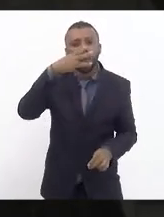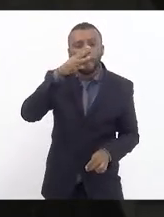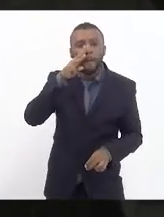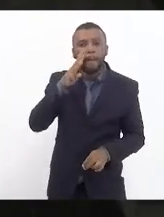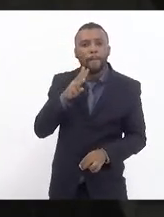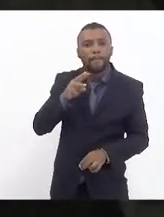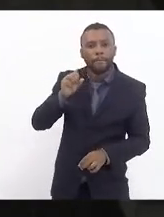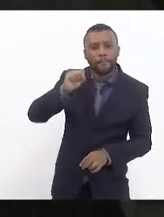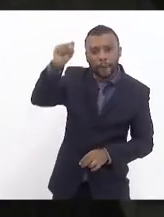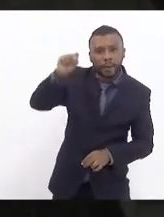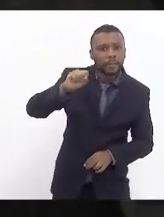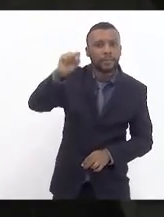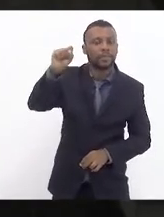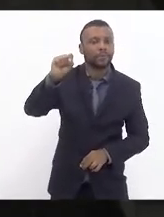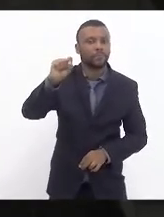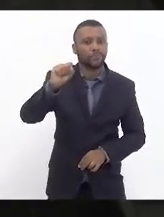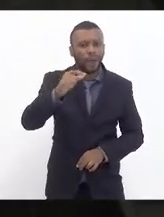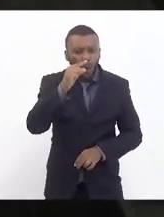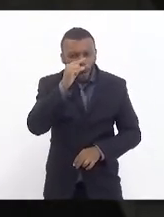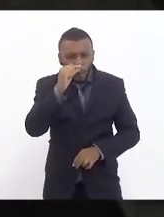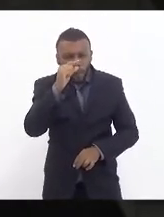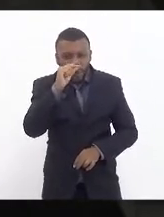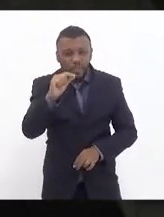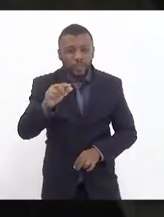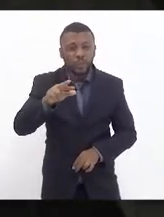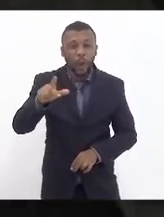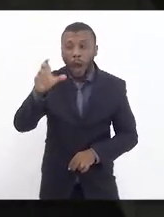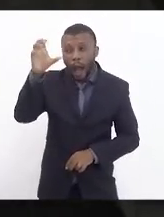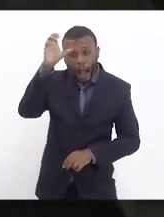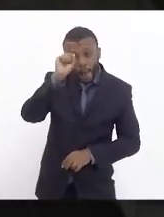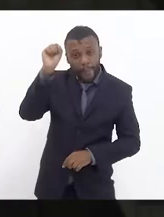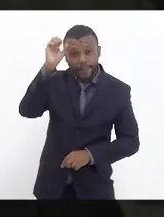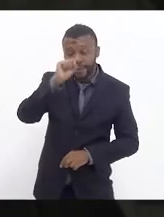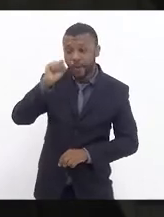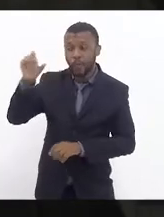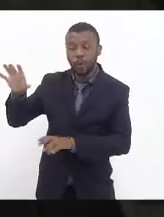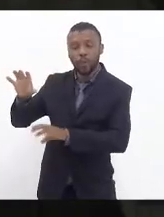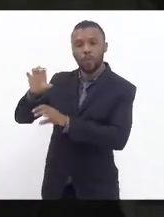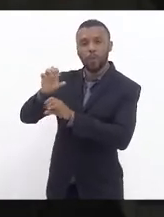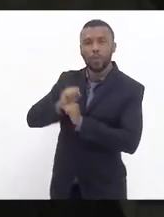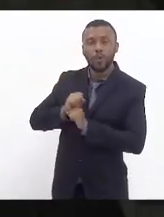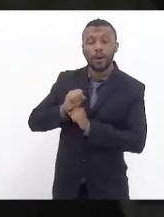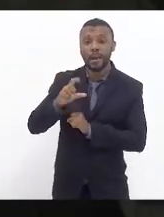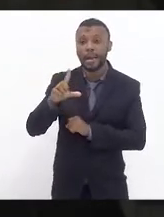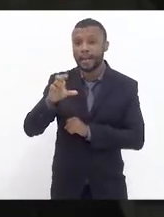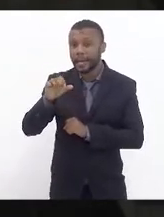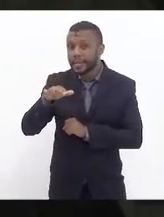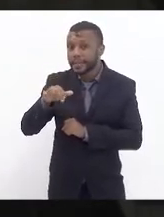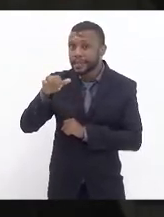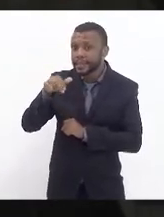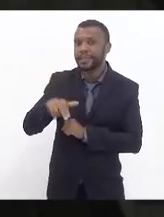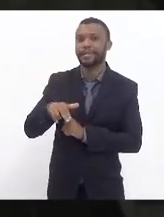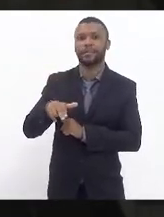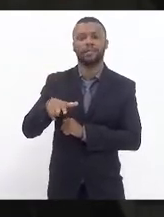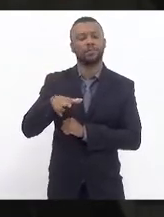não é herdeiro de Lênin. Putin pode ter até grandes